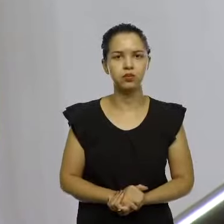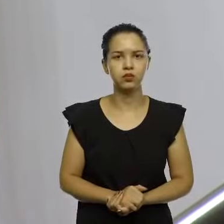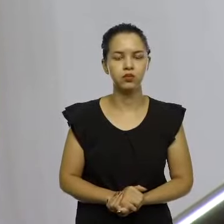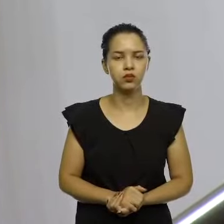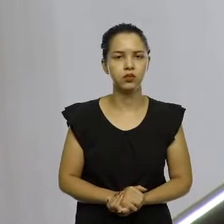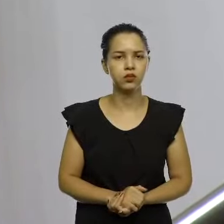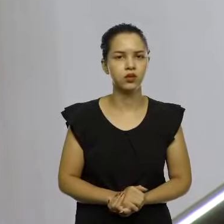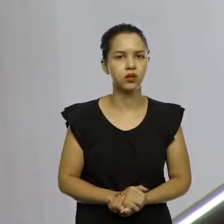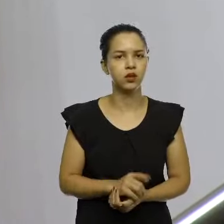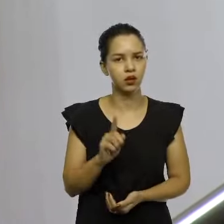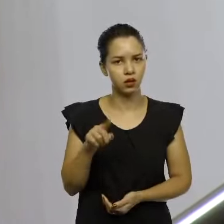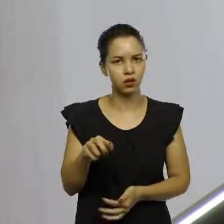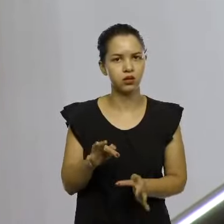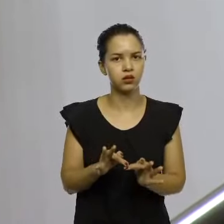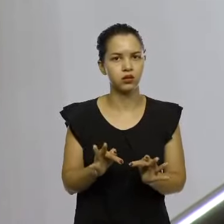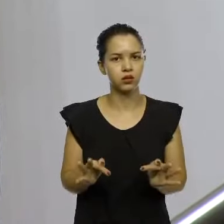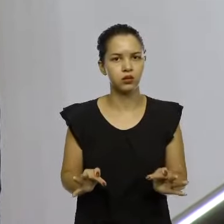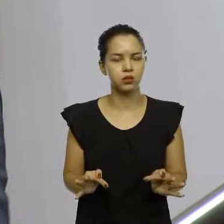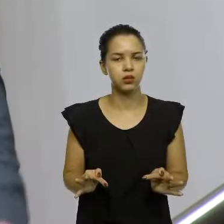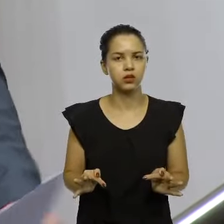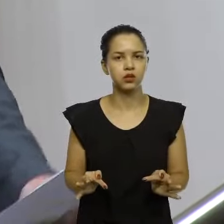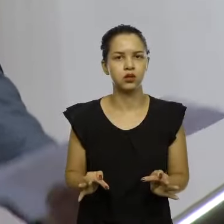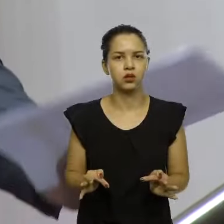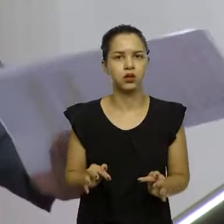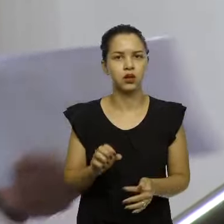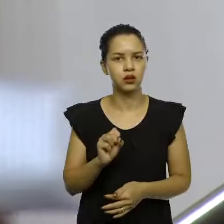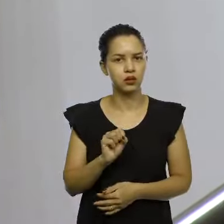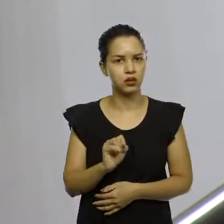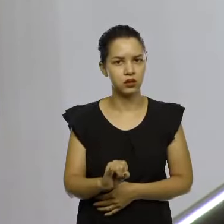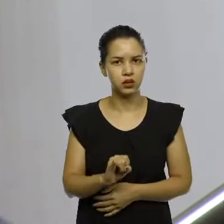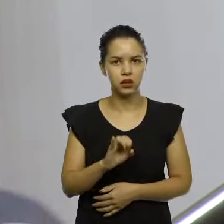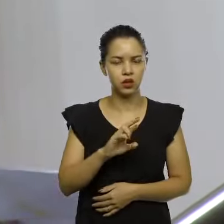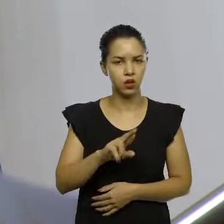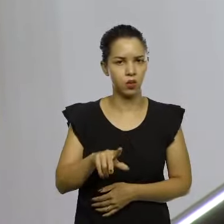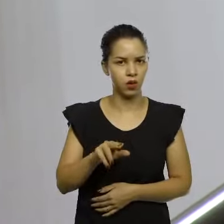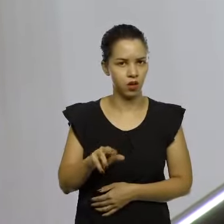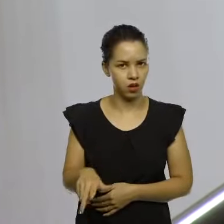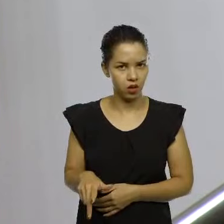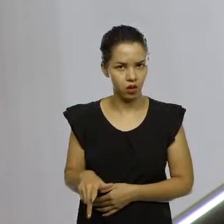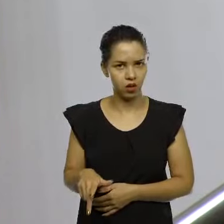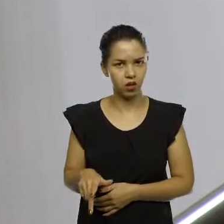Relativamente simples mesmo. Se não fosse, como eu disse,